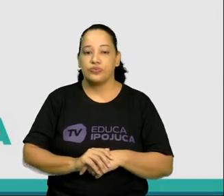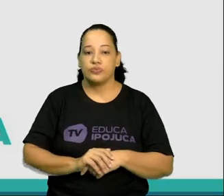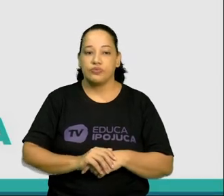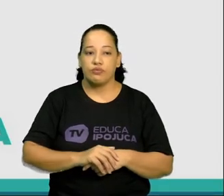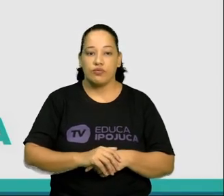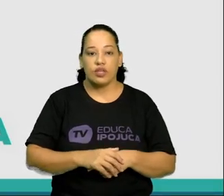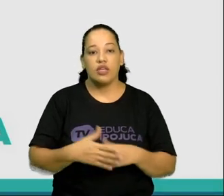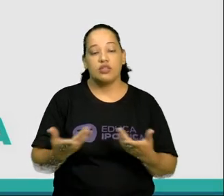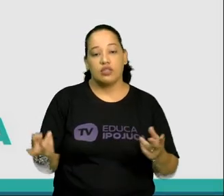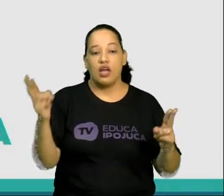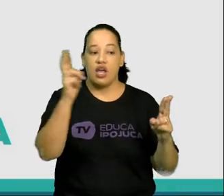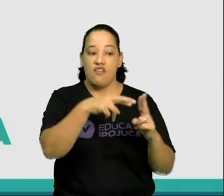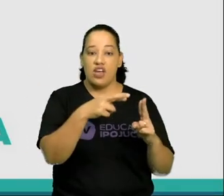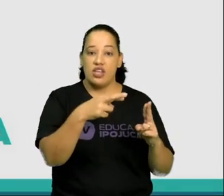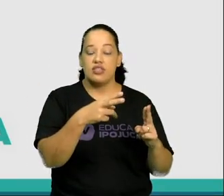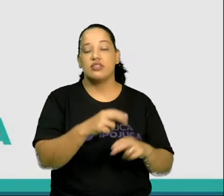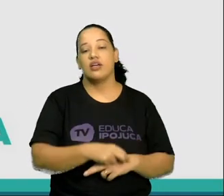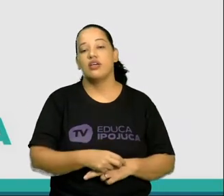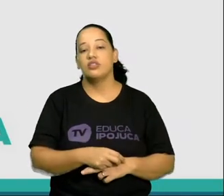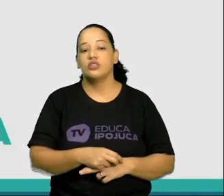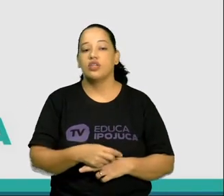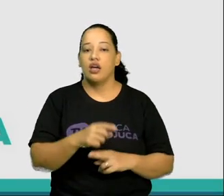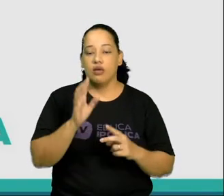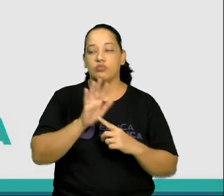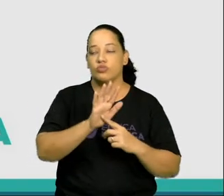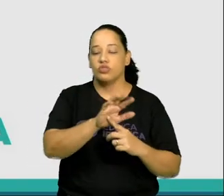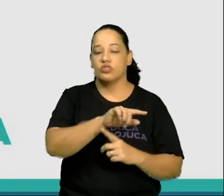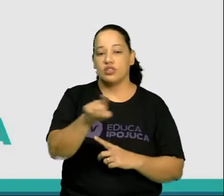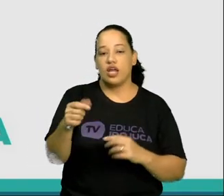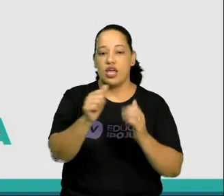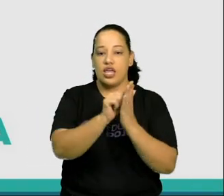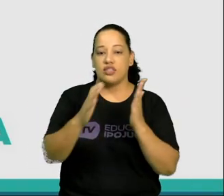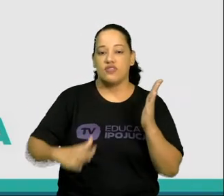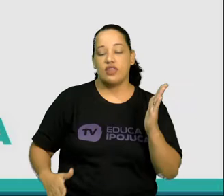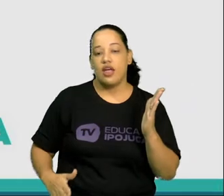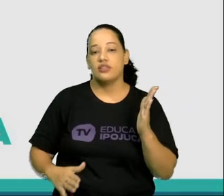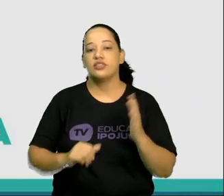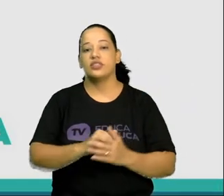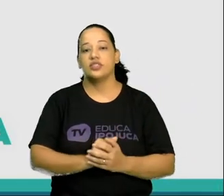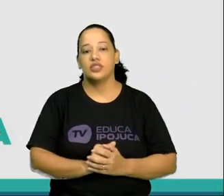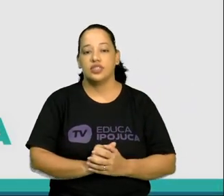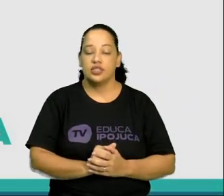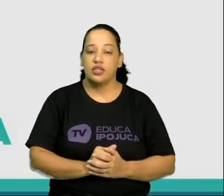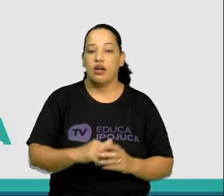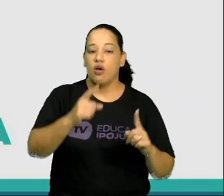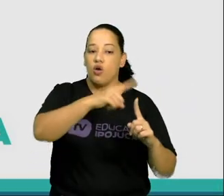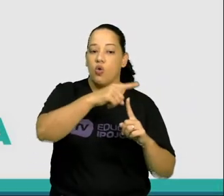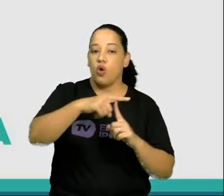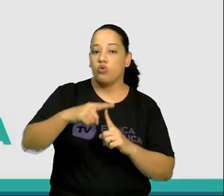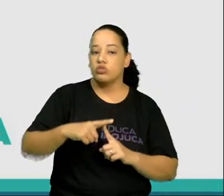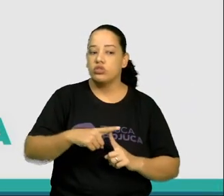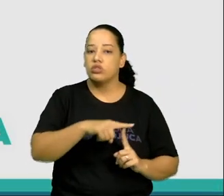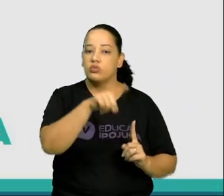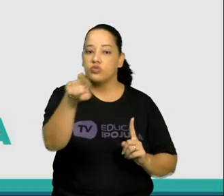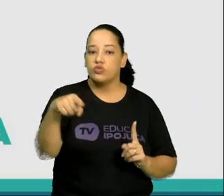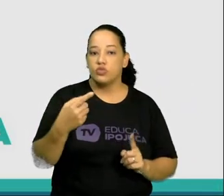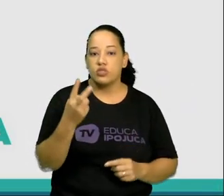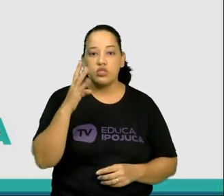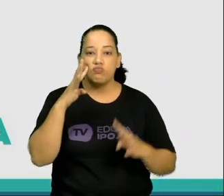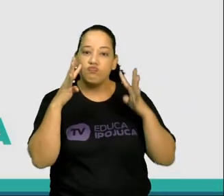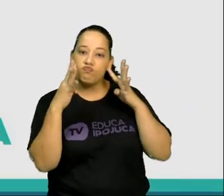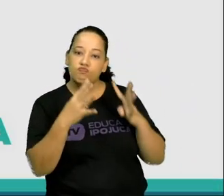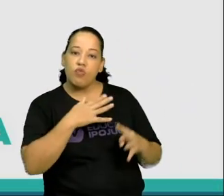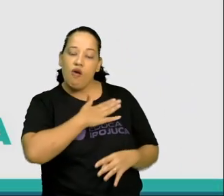Aqui estão as referências desse material. E nossa atividade é... Qual tipo de arquitetura lhe chamou mais a atenção?